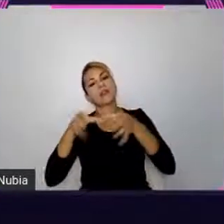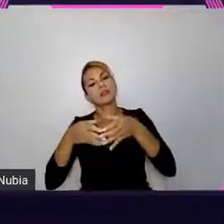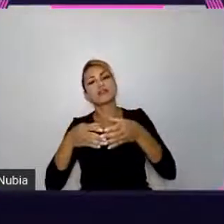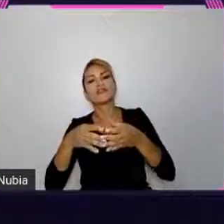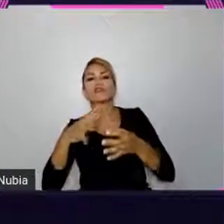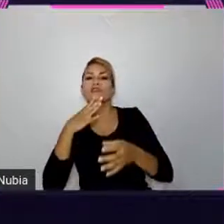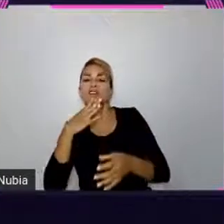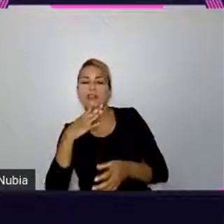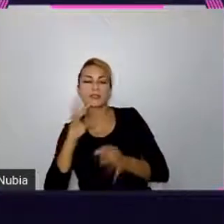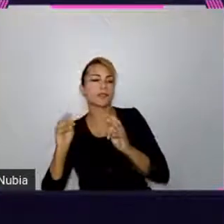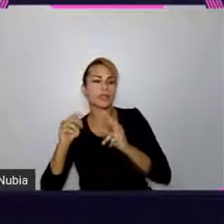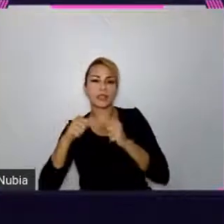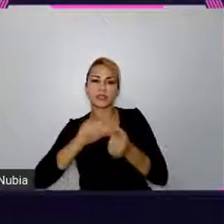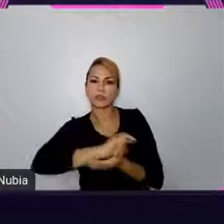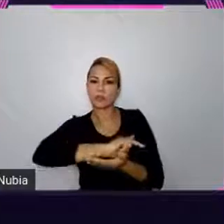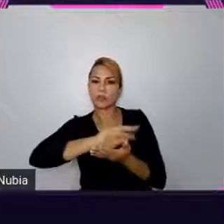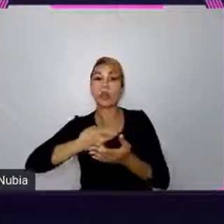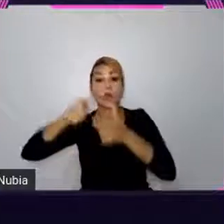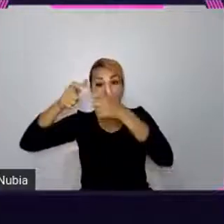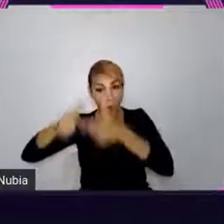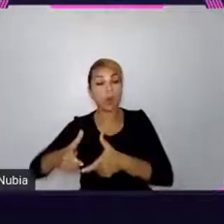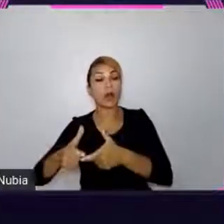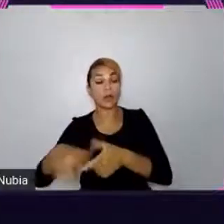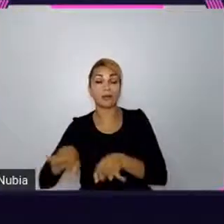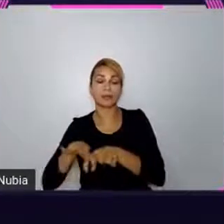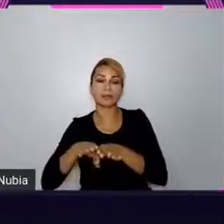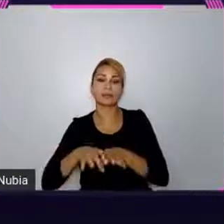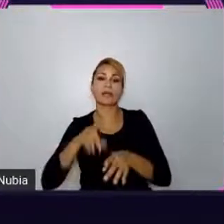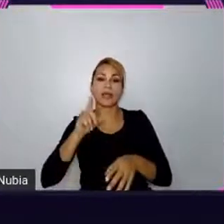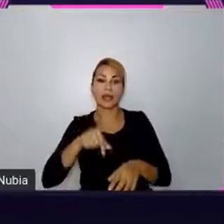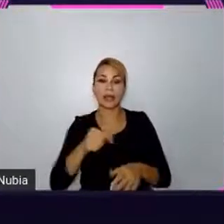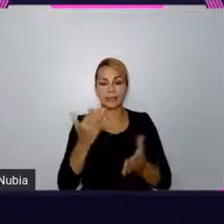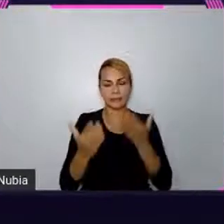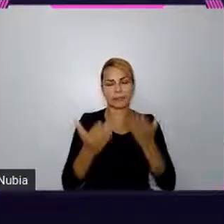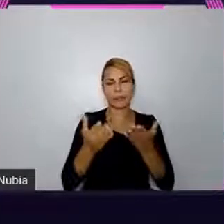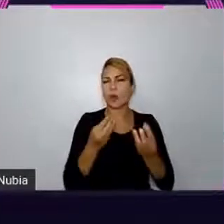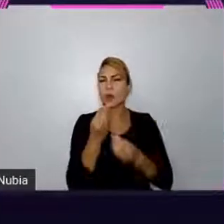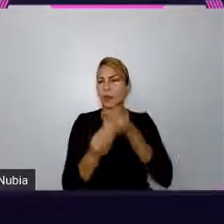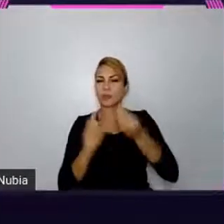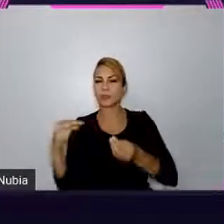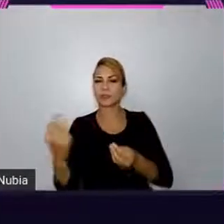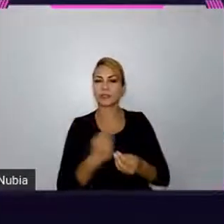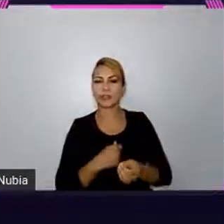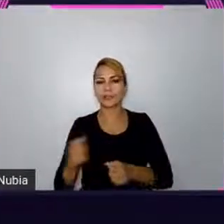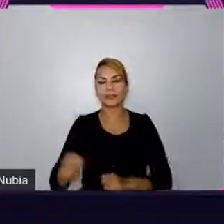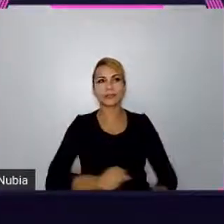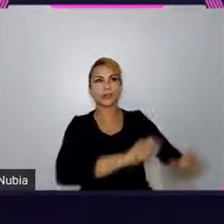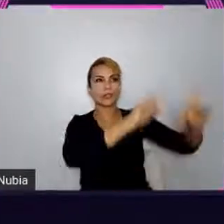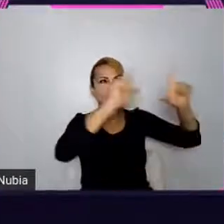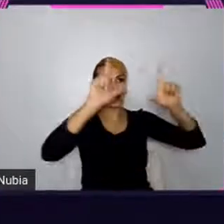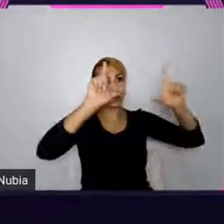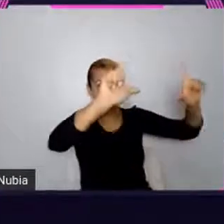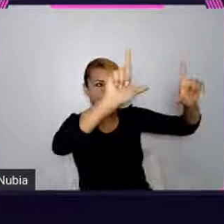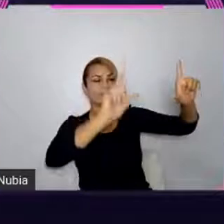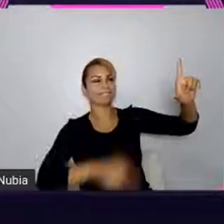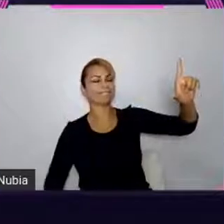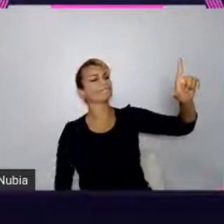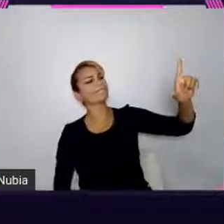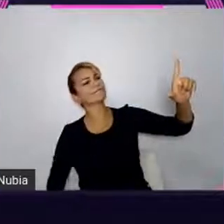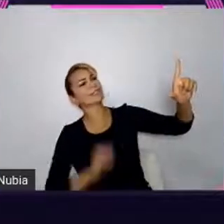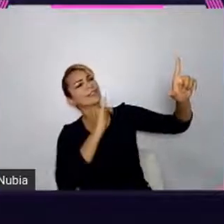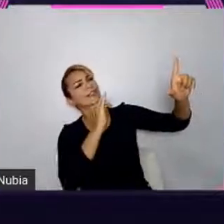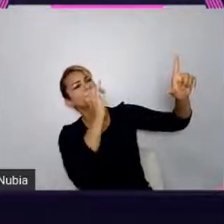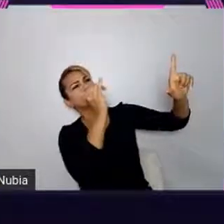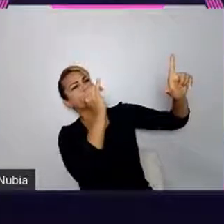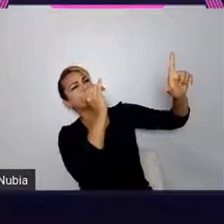E uma analogia interessante para essa teoria é como a gente vê um quadro. A gente pode ver a mesma pintura em um quadro jogado